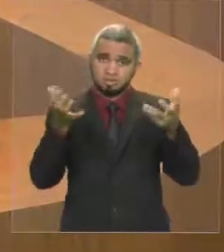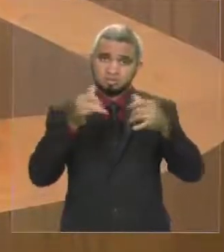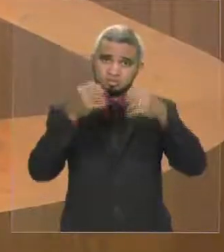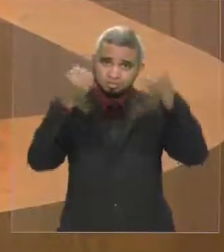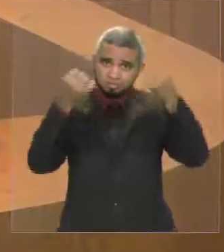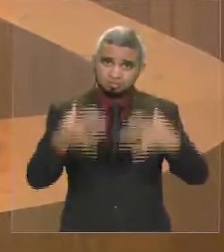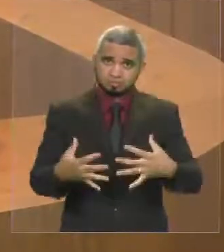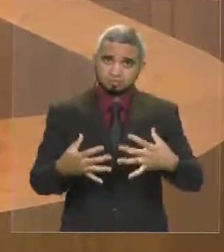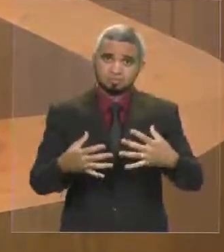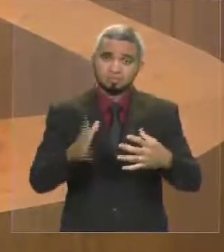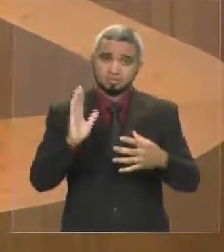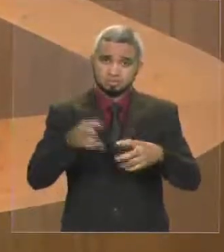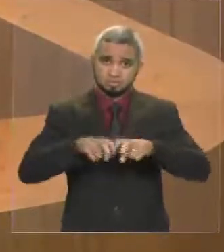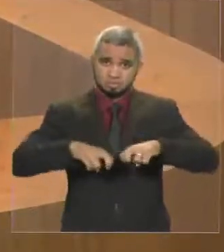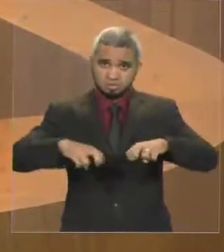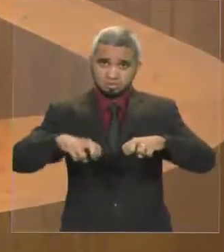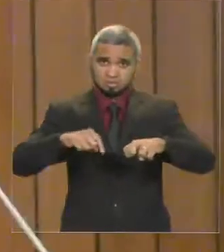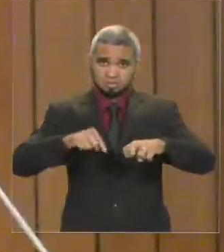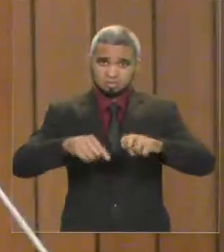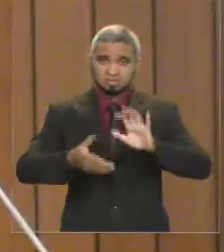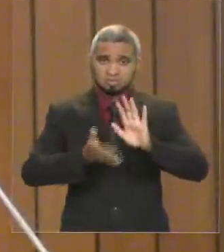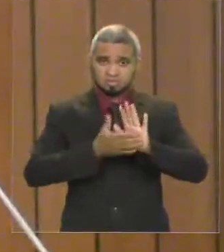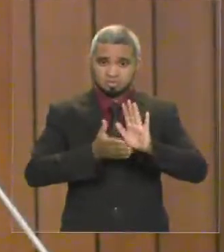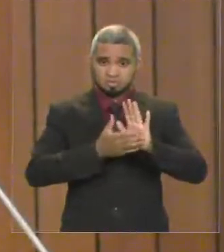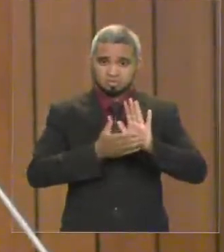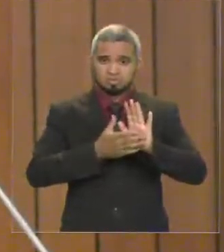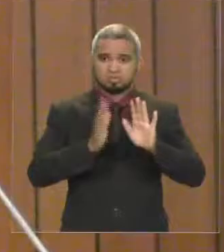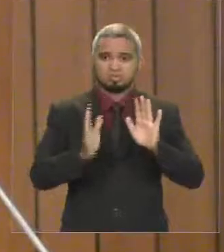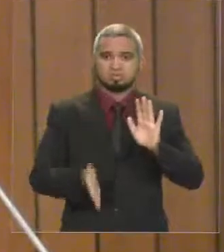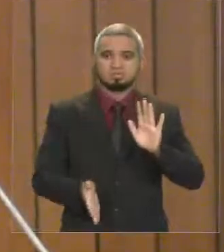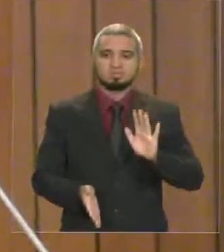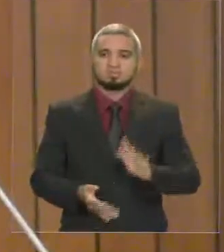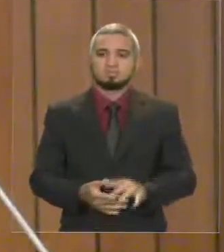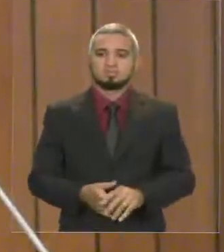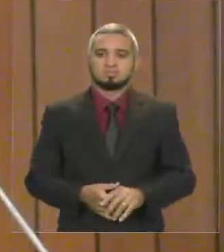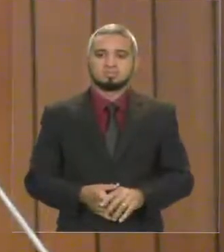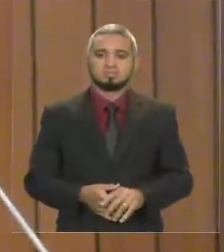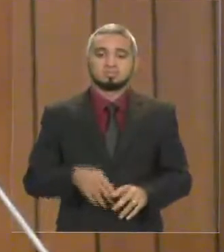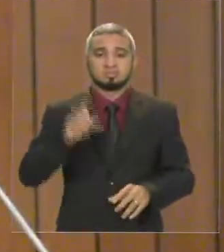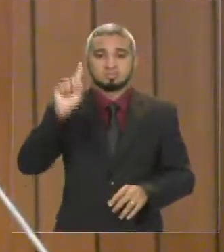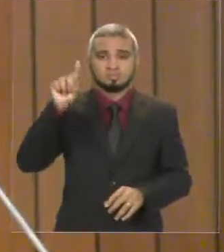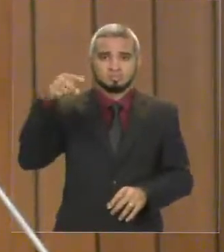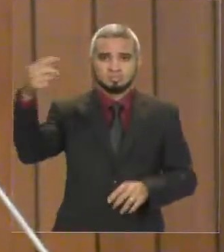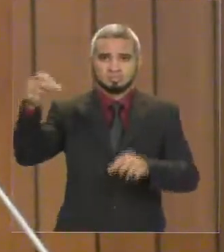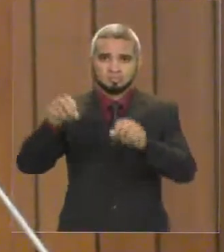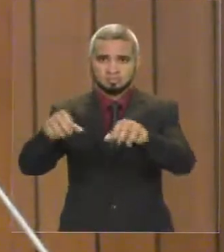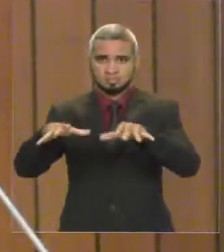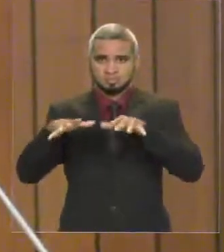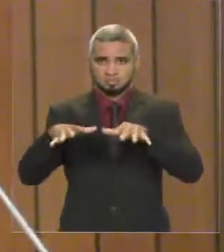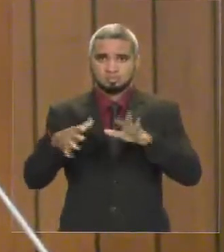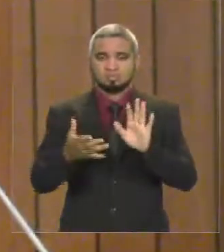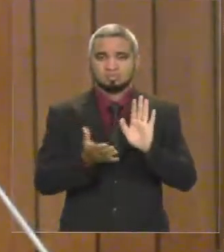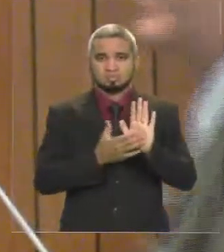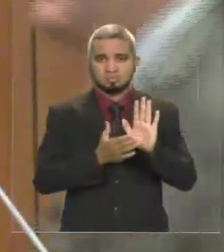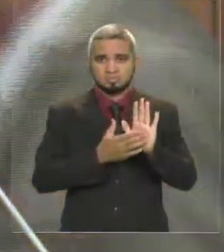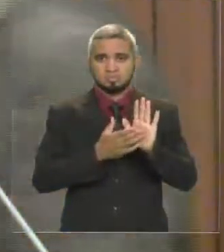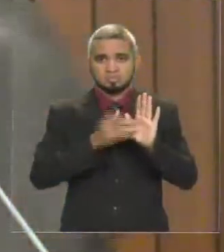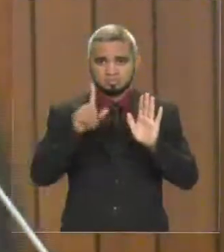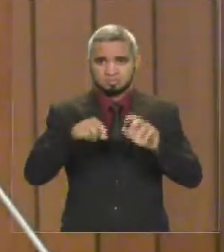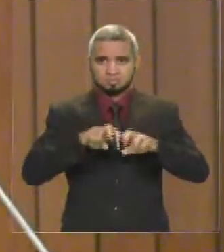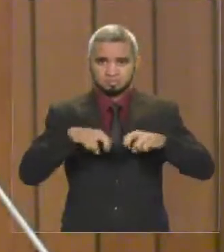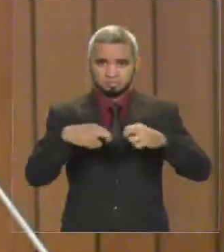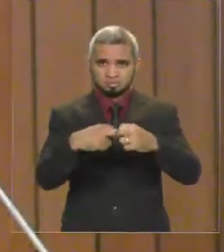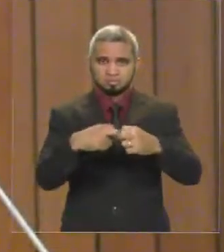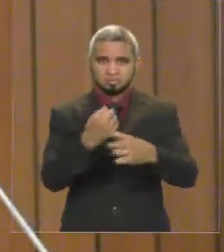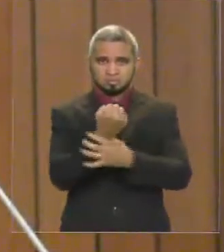na mesa para ser lido, inclusive para fazer parte da próxima sessão, já uma indicação que é da comissão, senhor presidente,